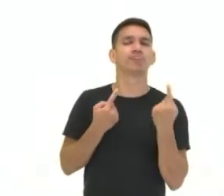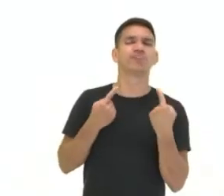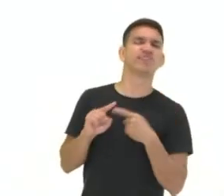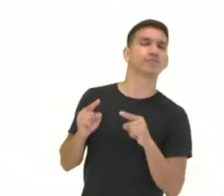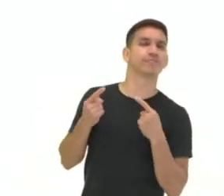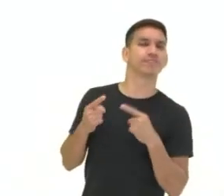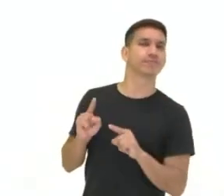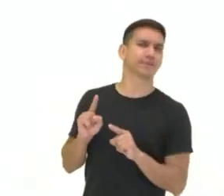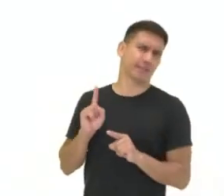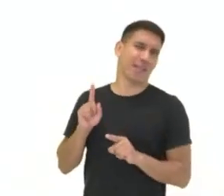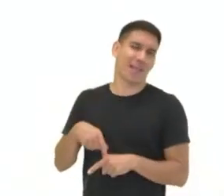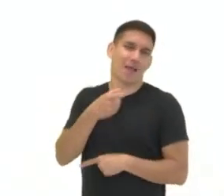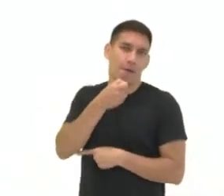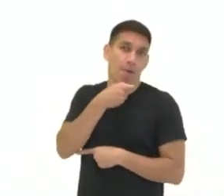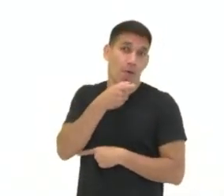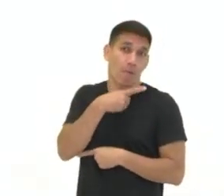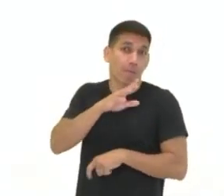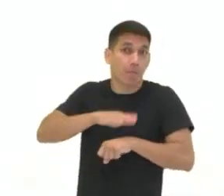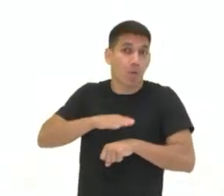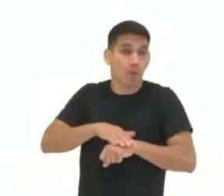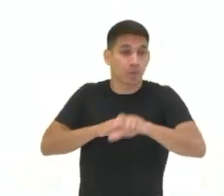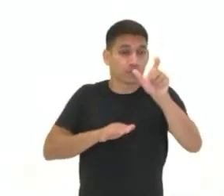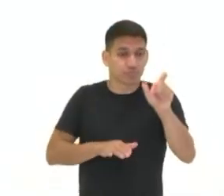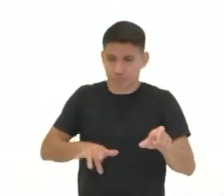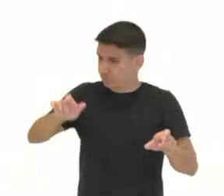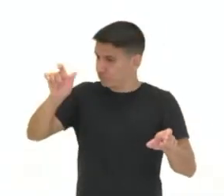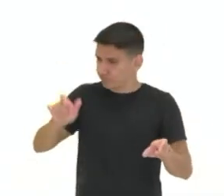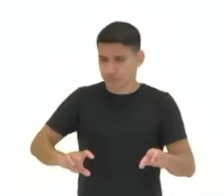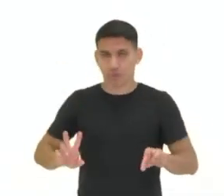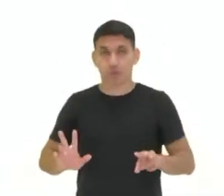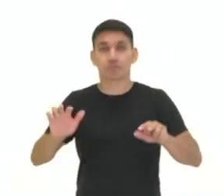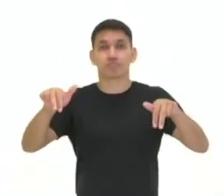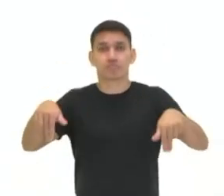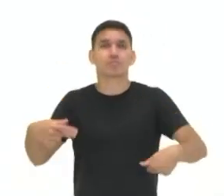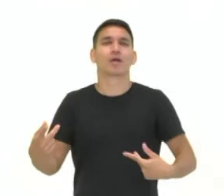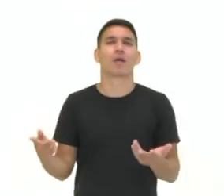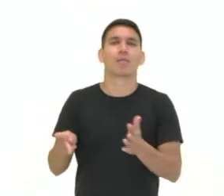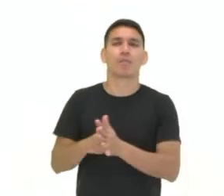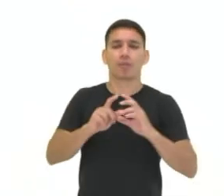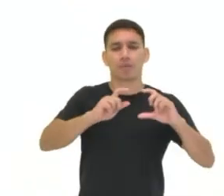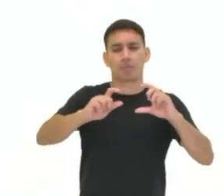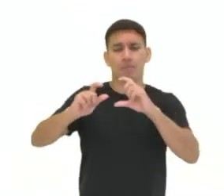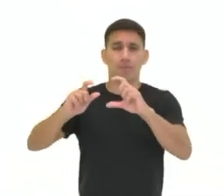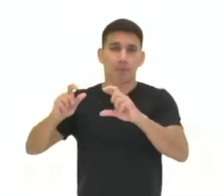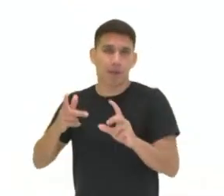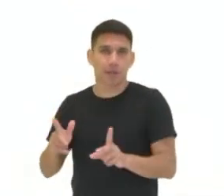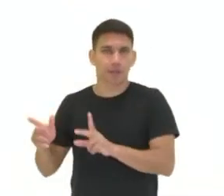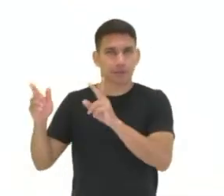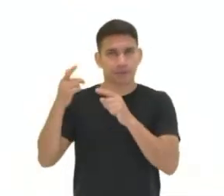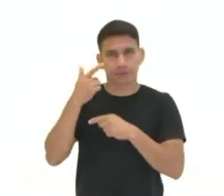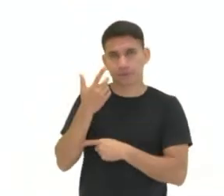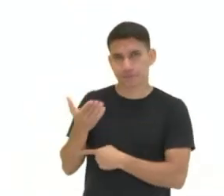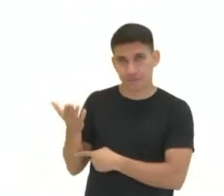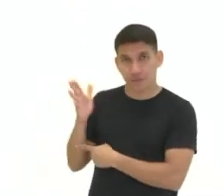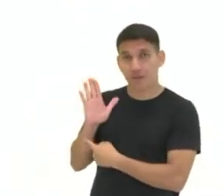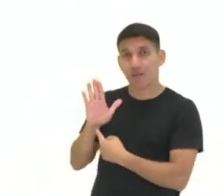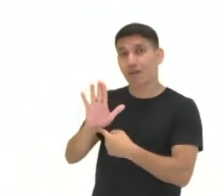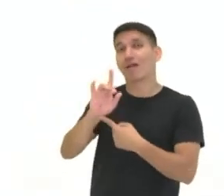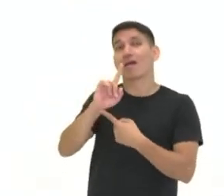certo humor a partir do momento que os personagens selecionados para compor essa tirinha, esse fragmento de uma tirinha, são ali